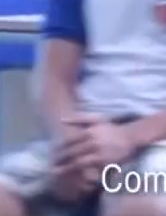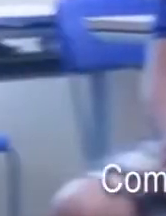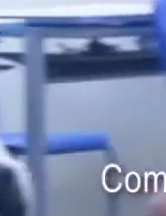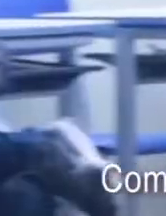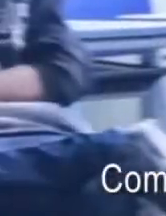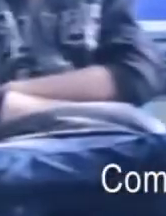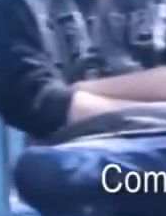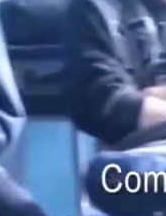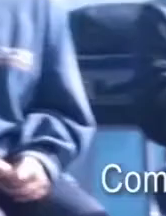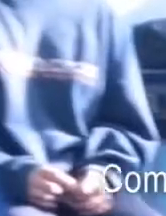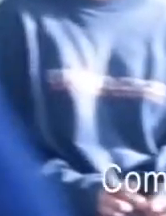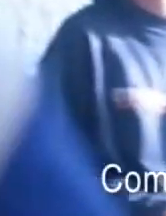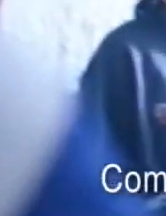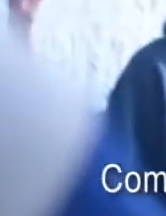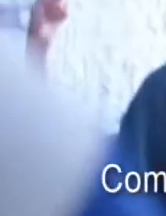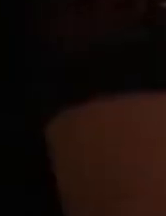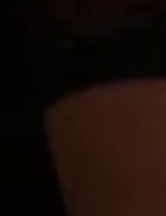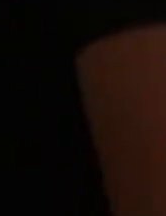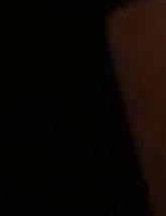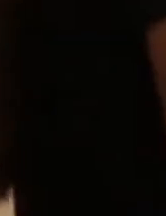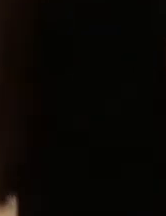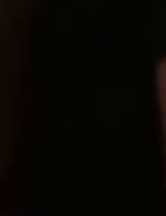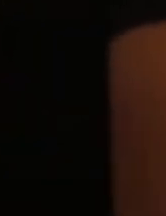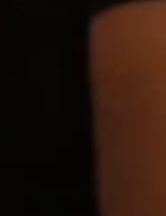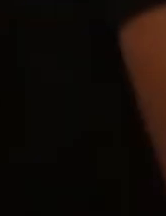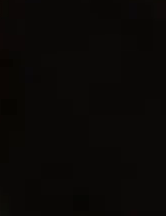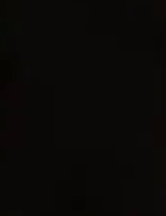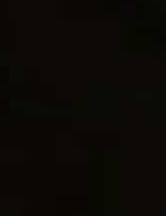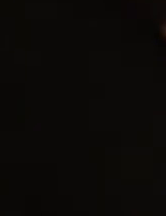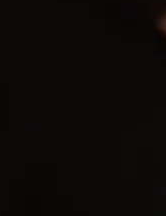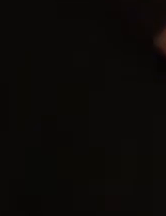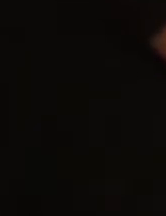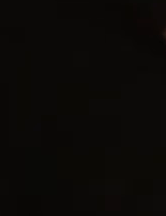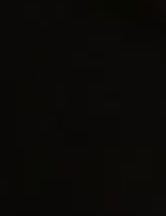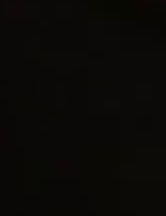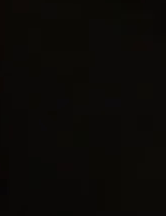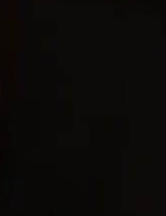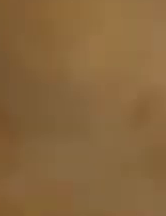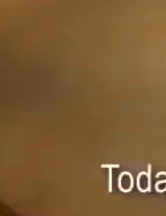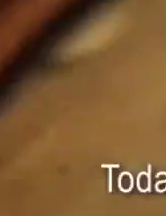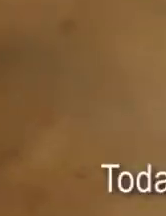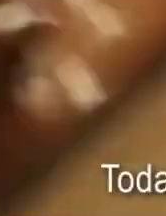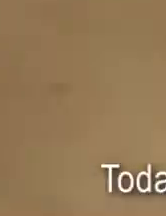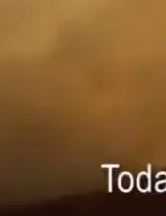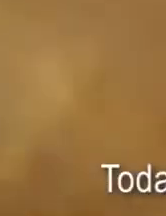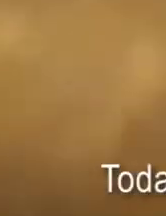gestão de conflitos, trabalho em equipe e tomadas de decisão participativas.